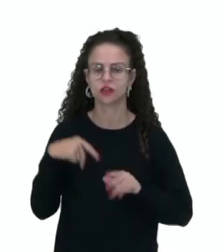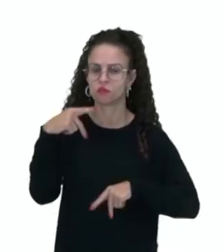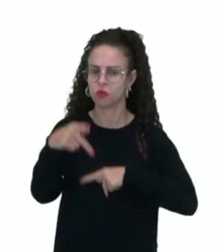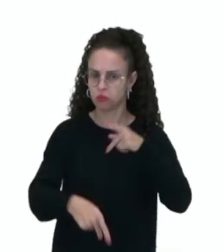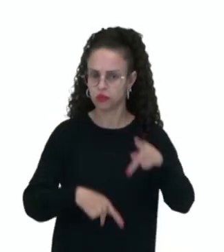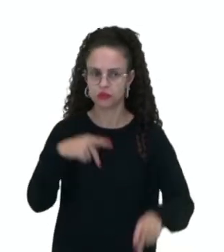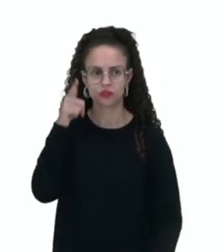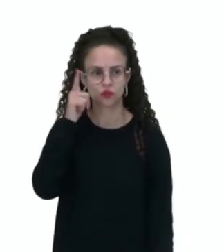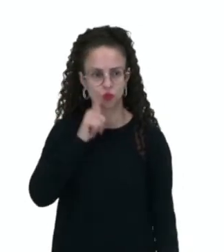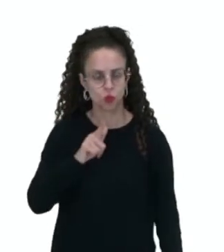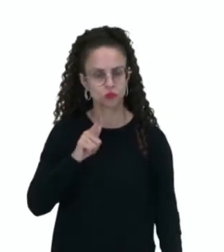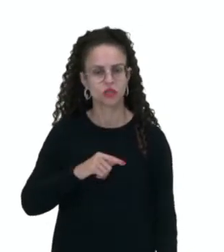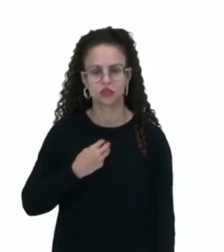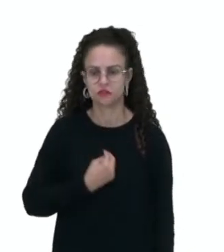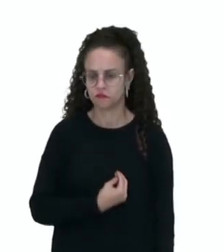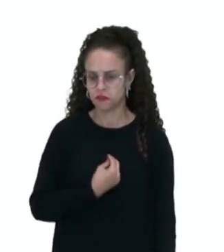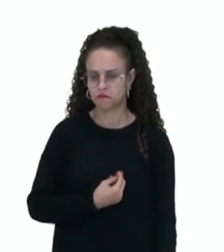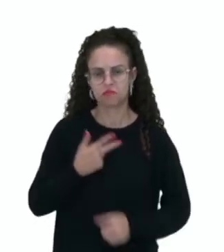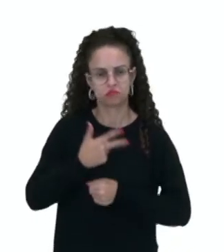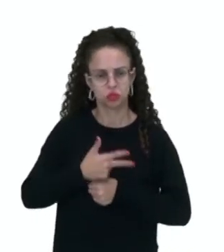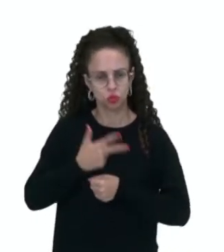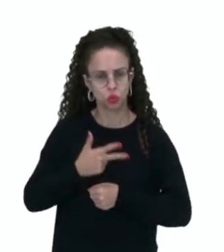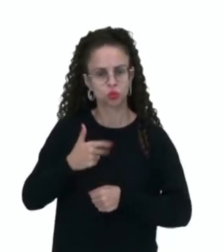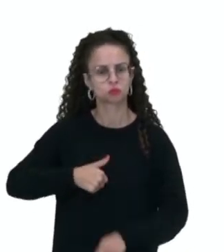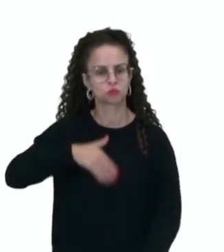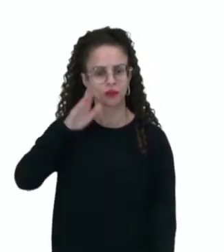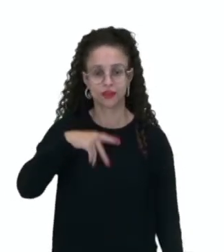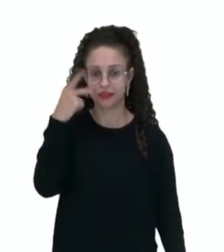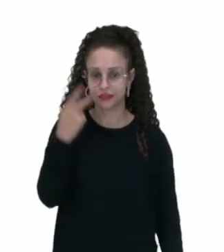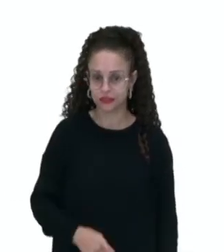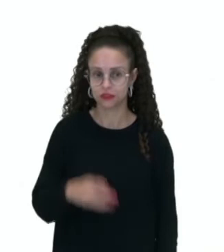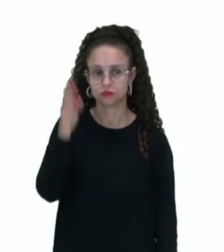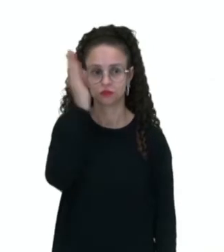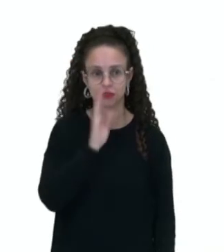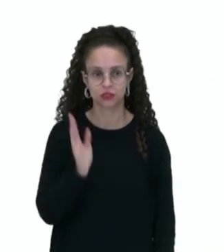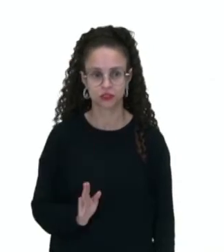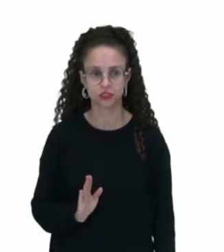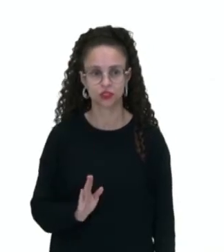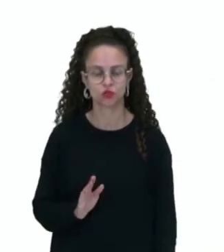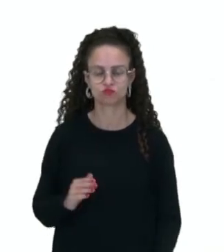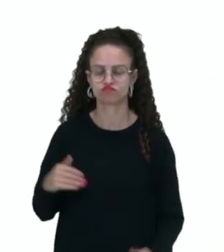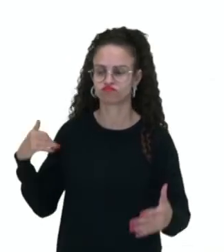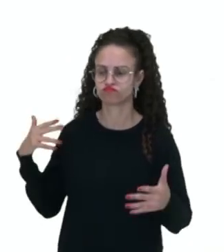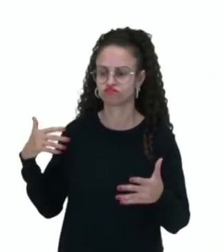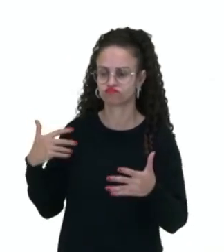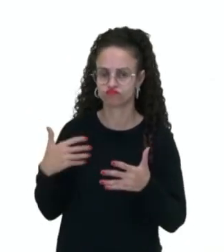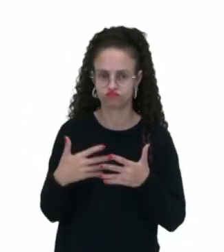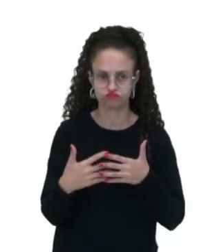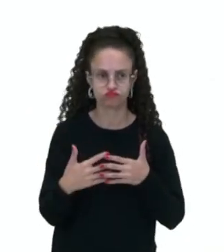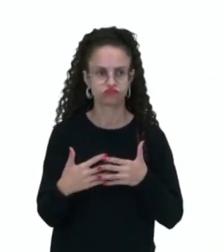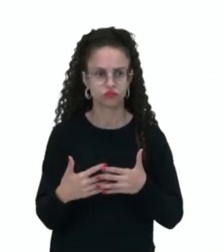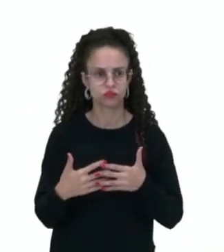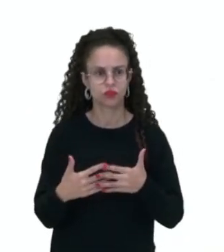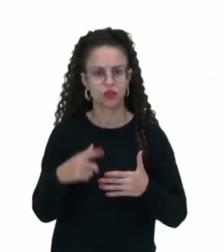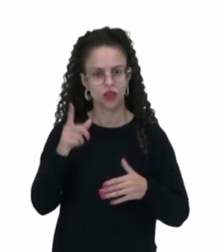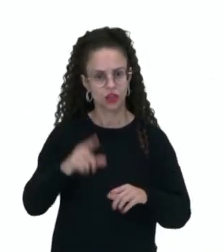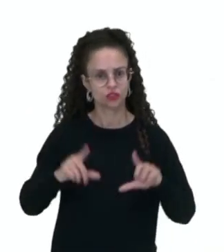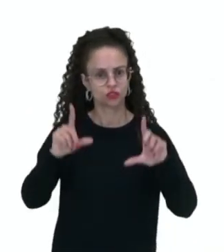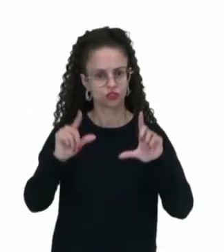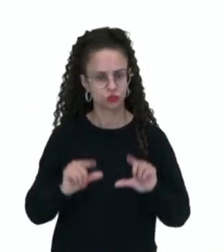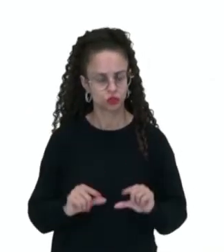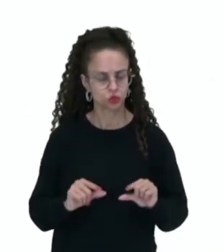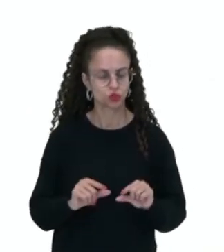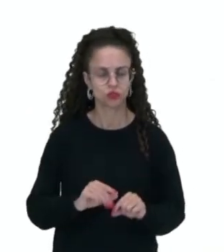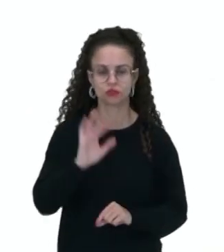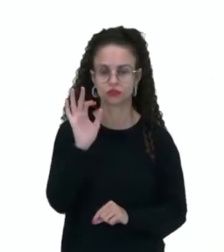elevada. E a longevidade da população brasileira aumentou nas últimas décadas, após então o país reduzindo então